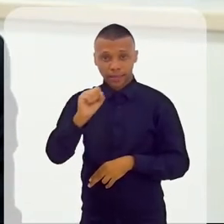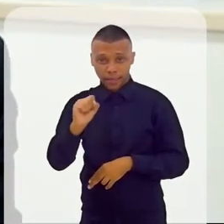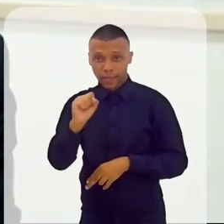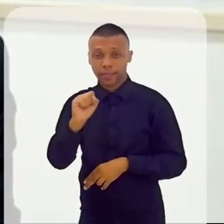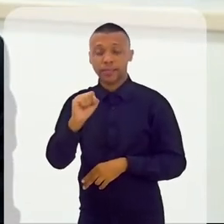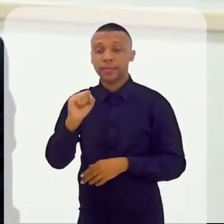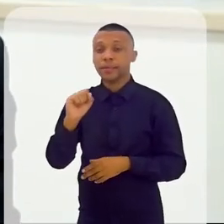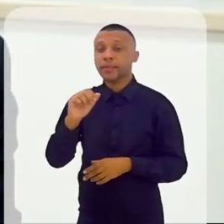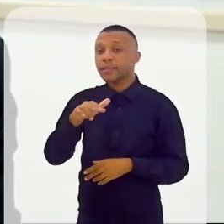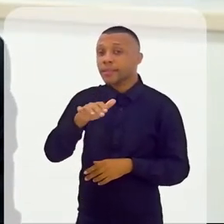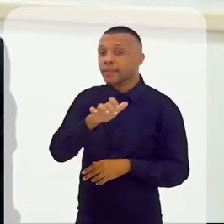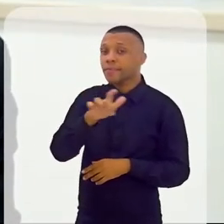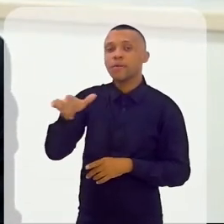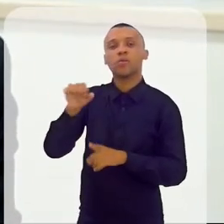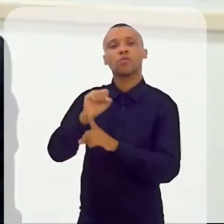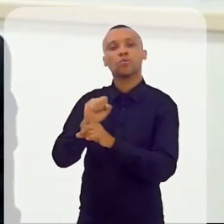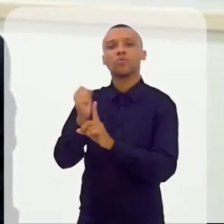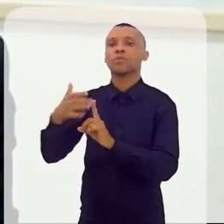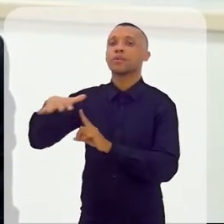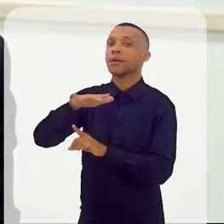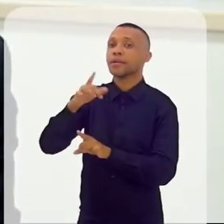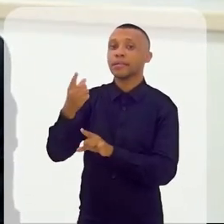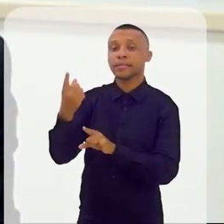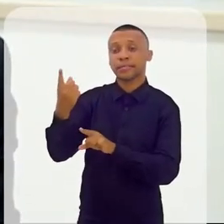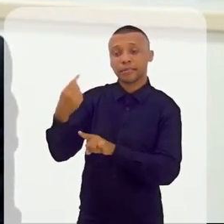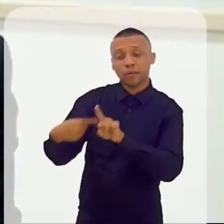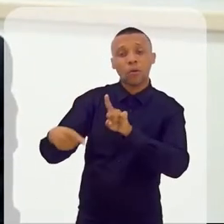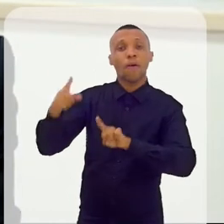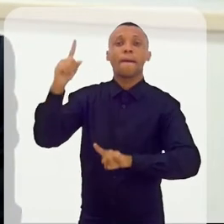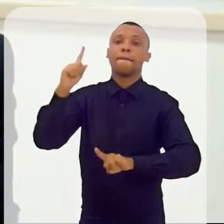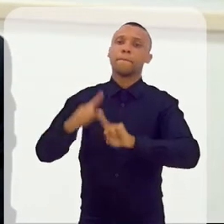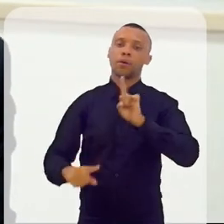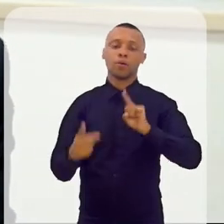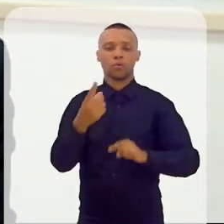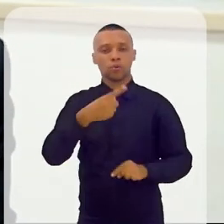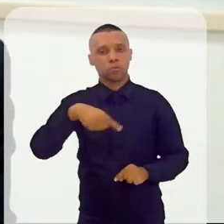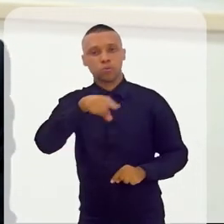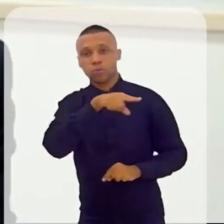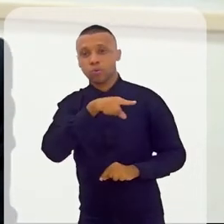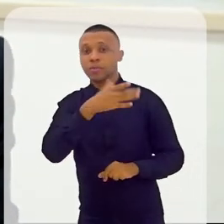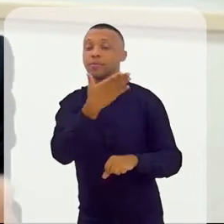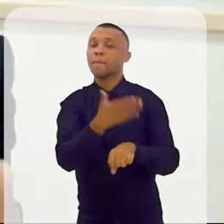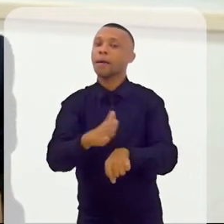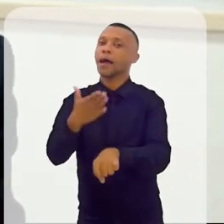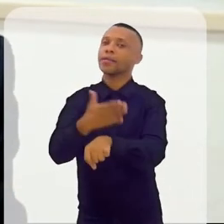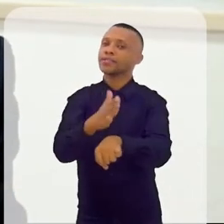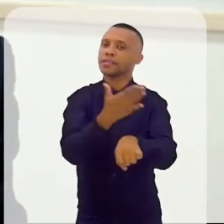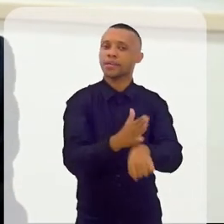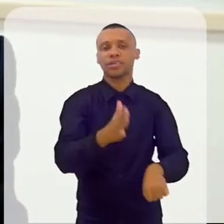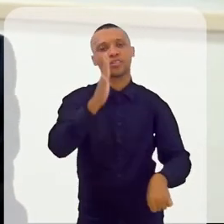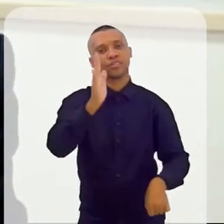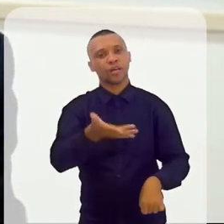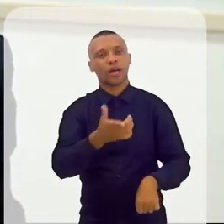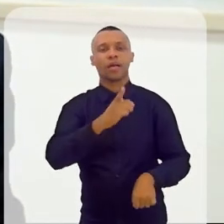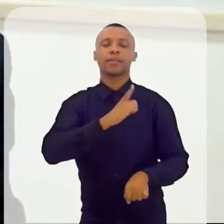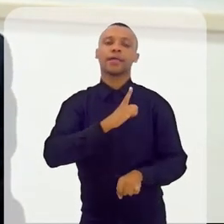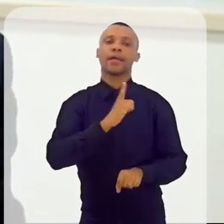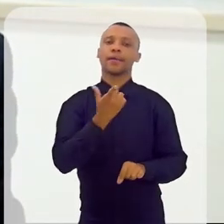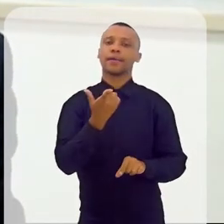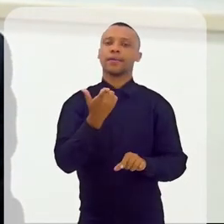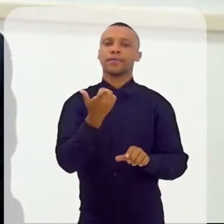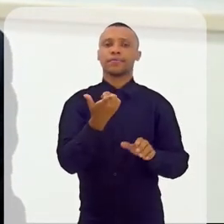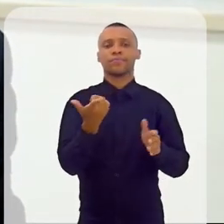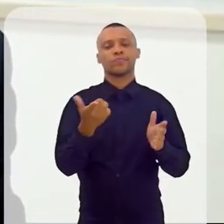a nível social também. Eles transformam. E eles, muitas das vezes, já colocam em práticas, eles têm